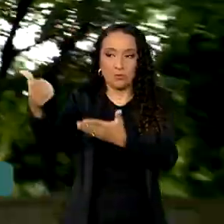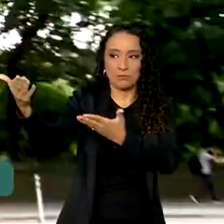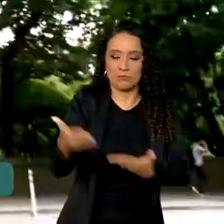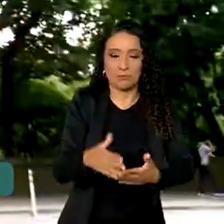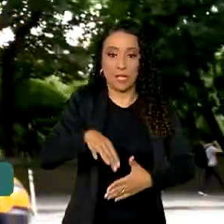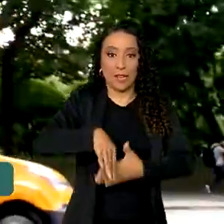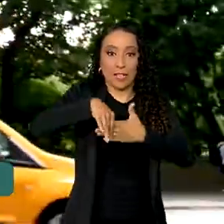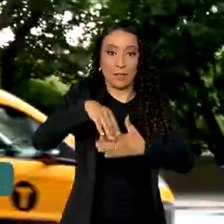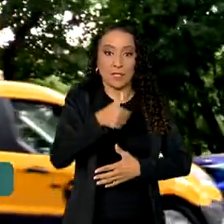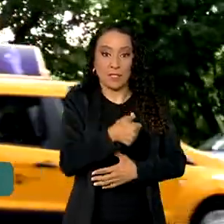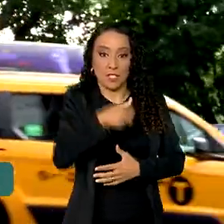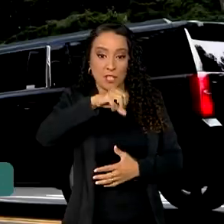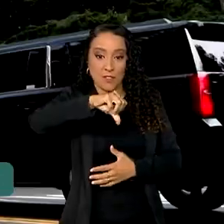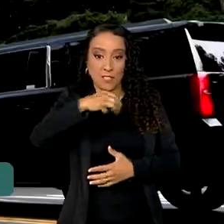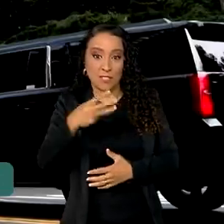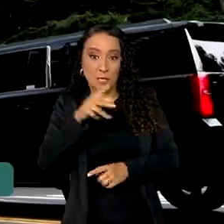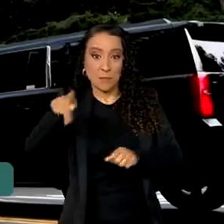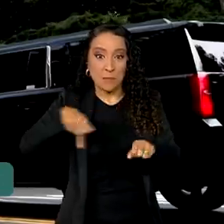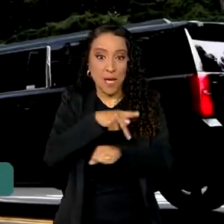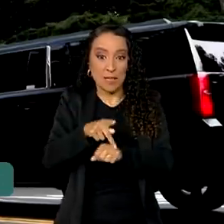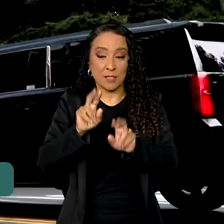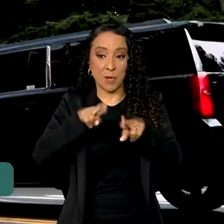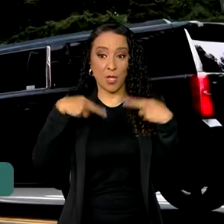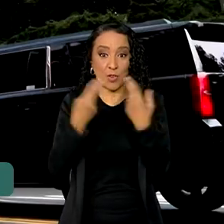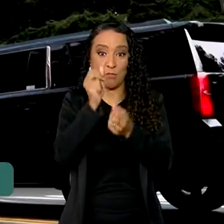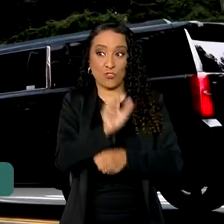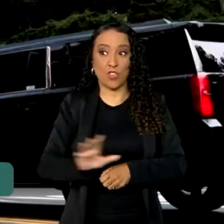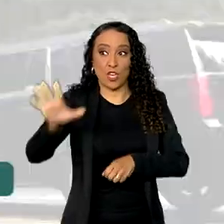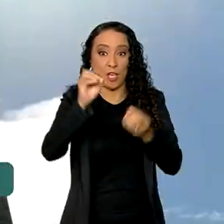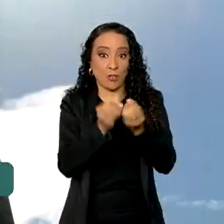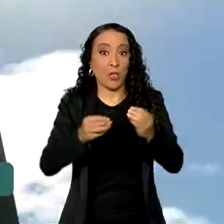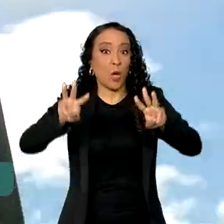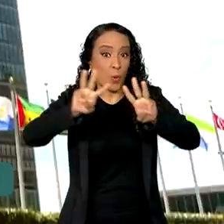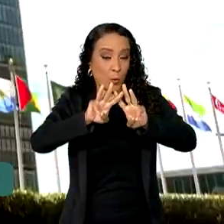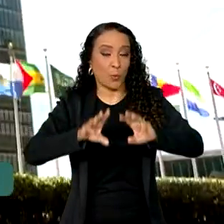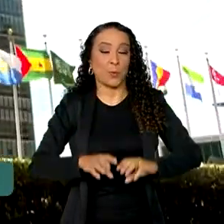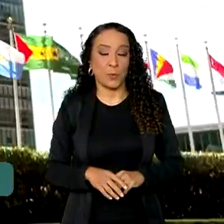de 193 países para a Assembleia Geral da ONU.